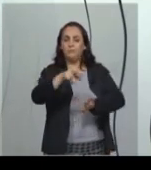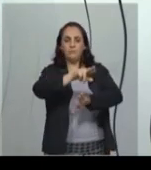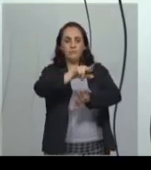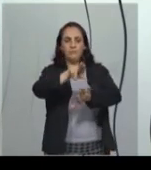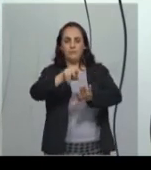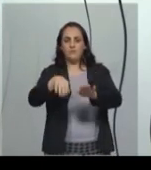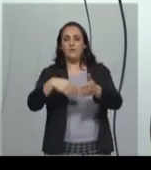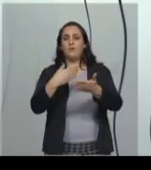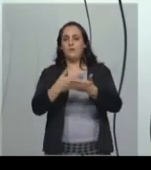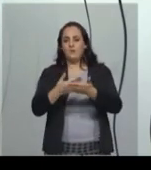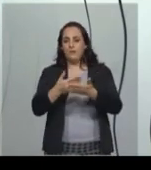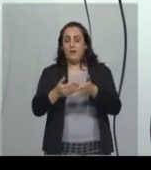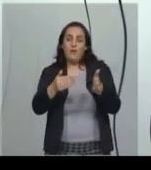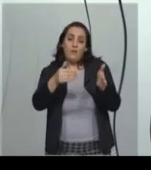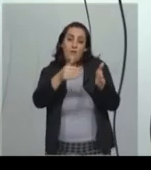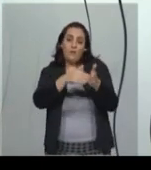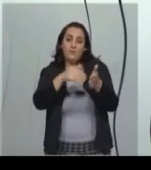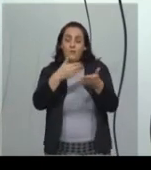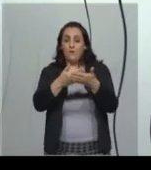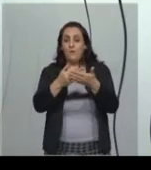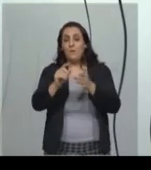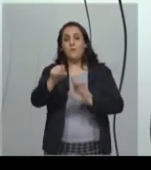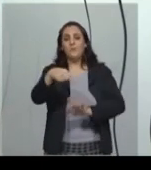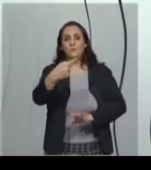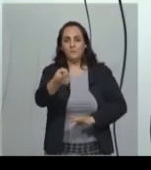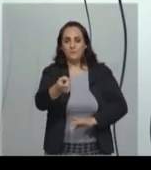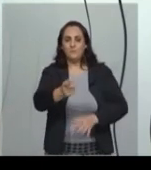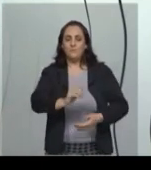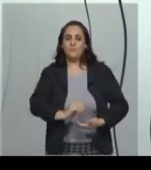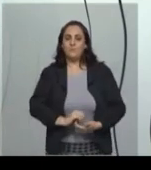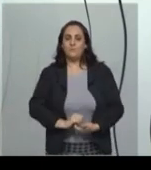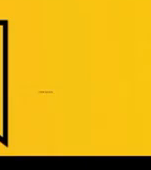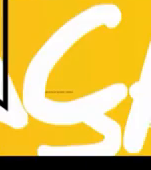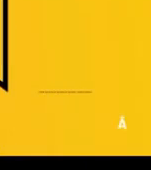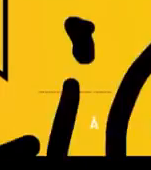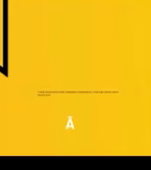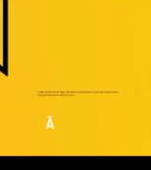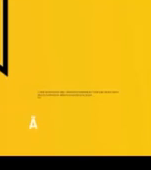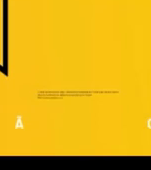aulas e até a próxima aula.